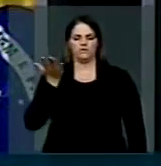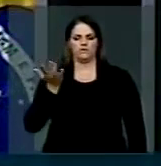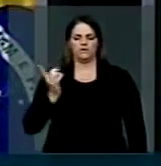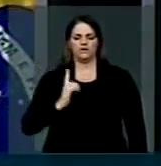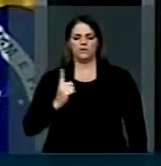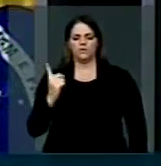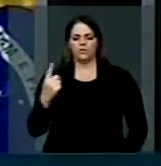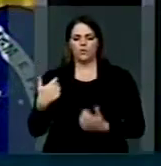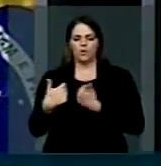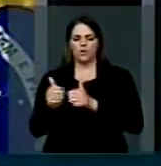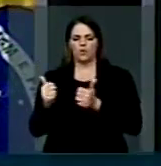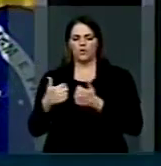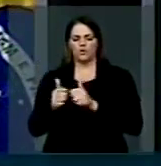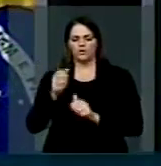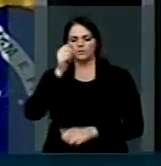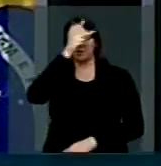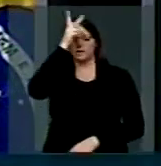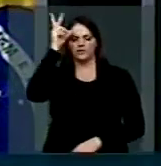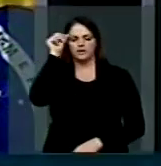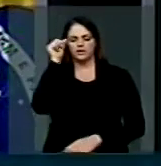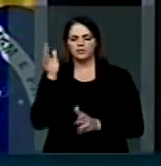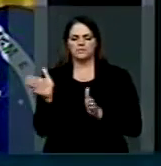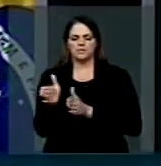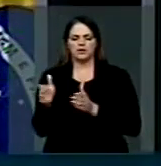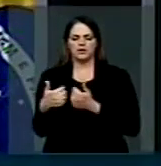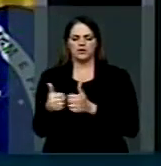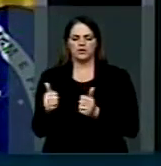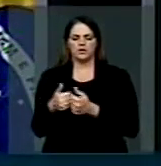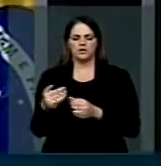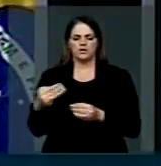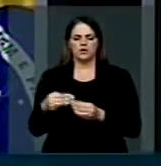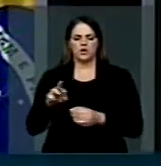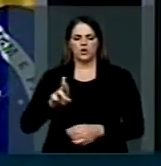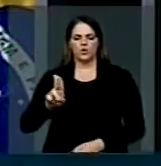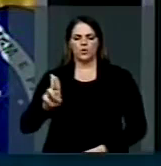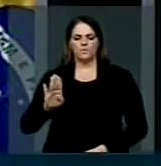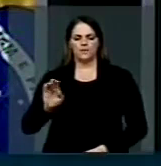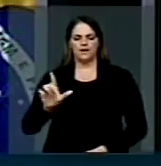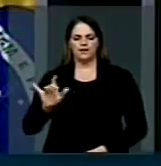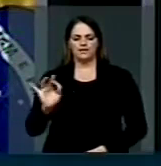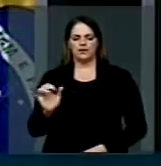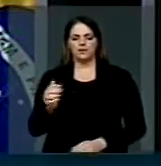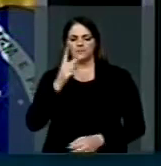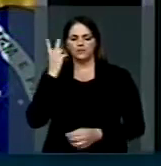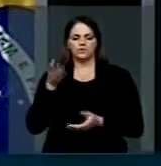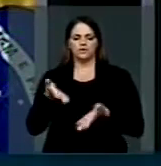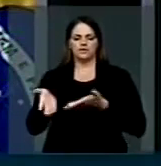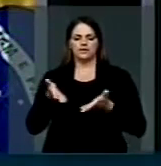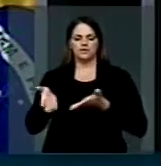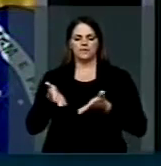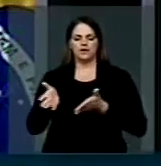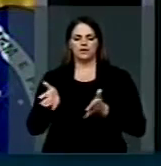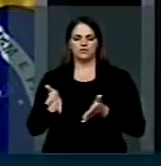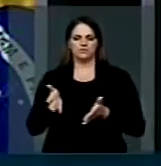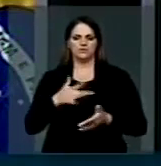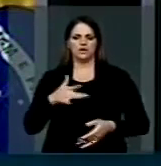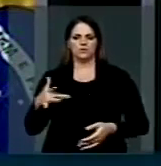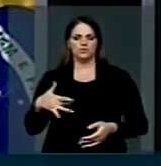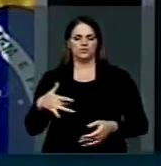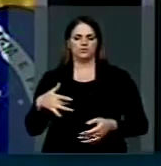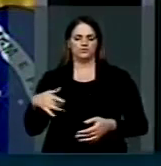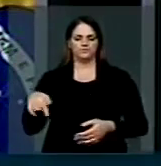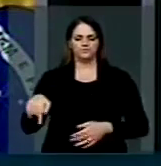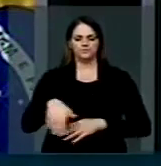um ônibus da prefeitura, um micro-ônibus da prefeitura de Rubelita, levava pessoas para tratamento médico em Montes Claros, e na BR